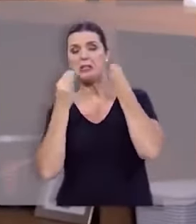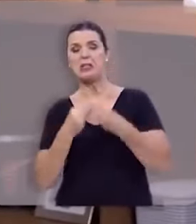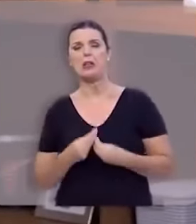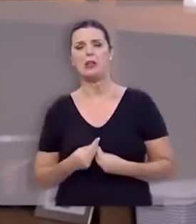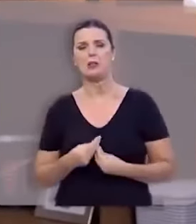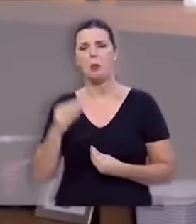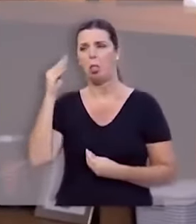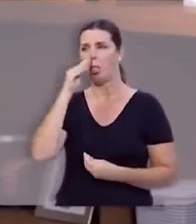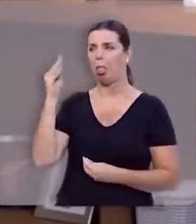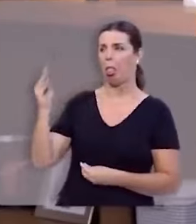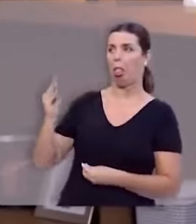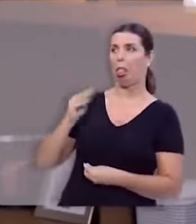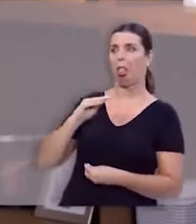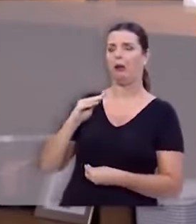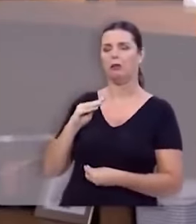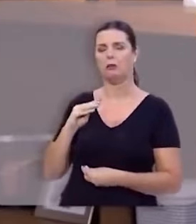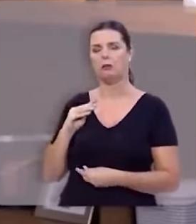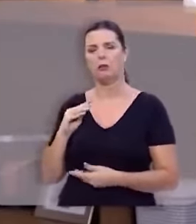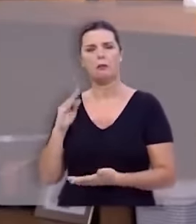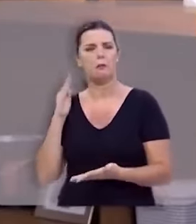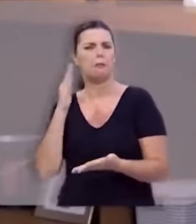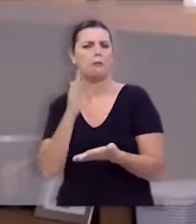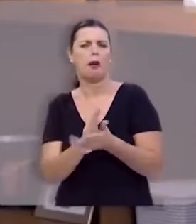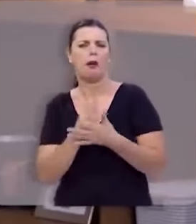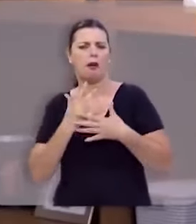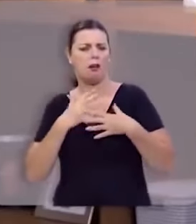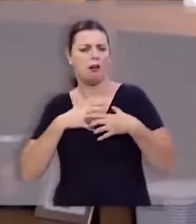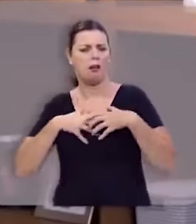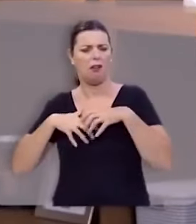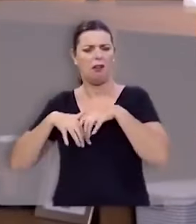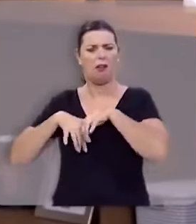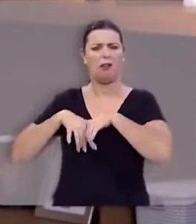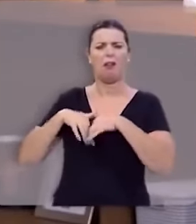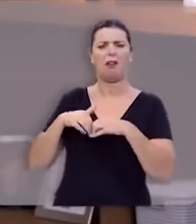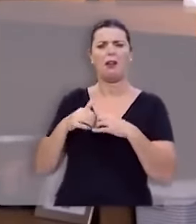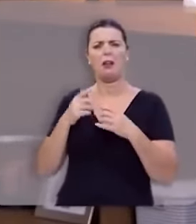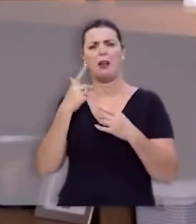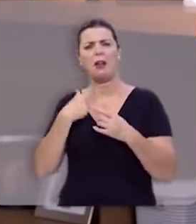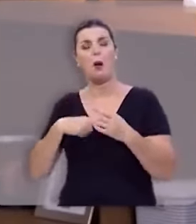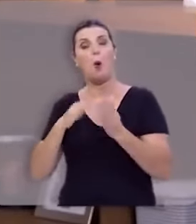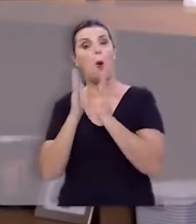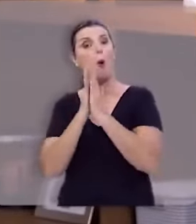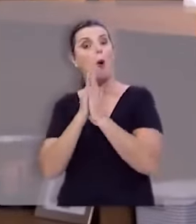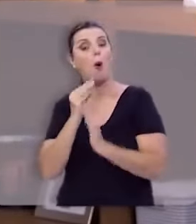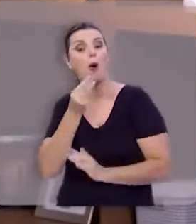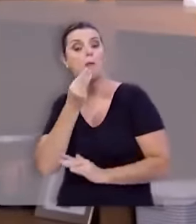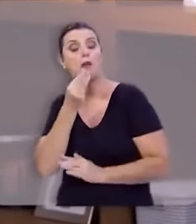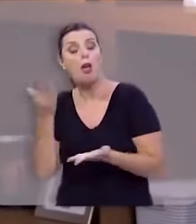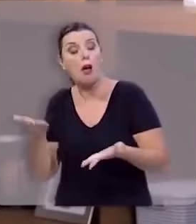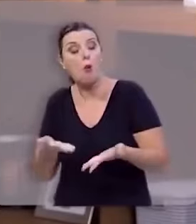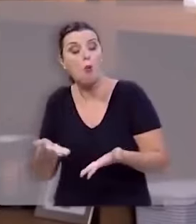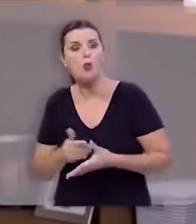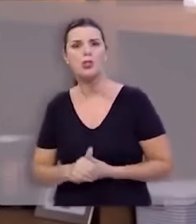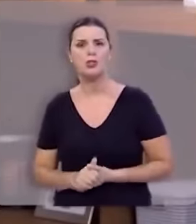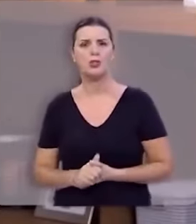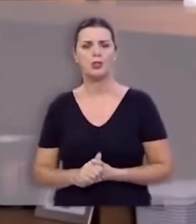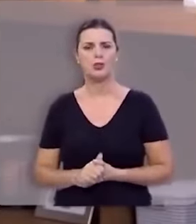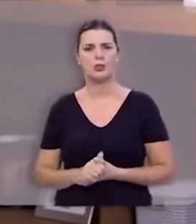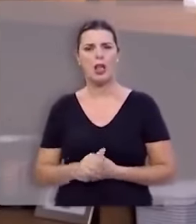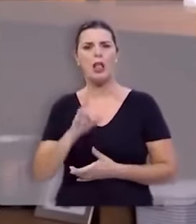trás não fique remoendo as dores do passado olhe para as oportunidades do hoje